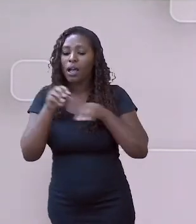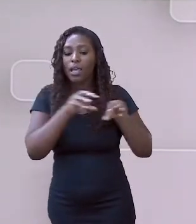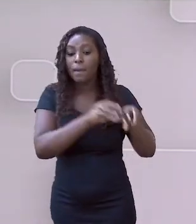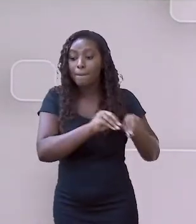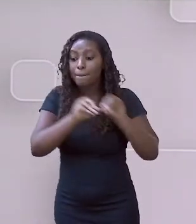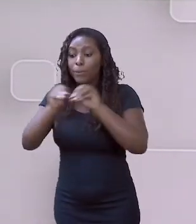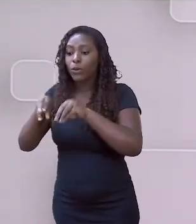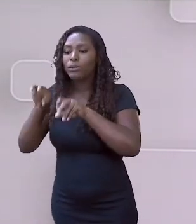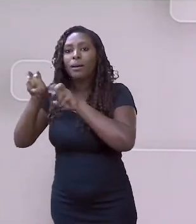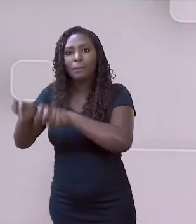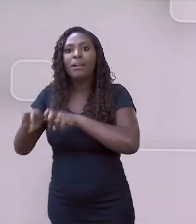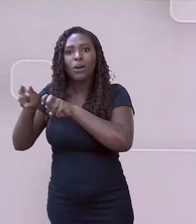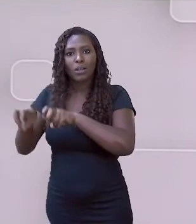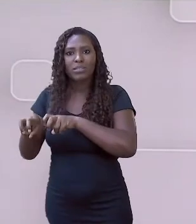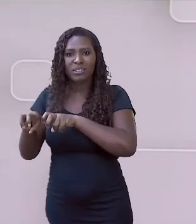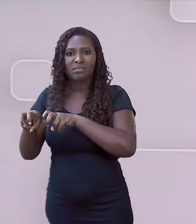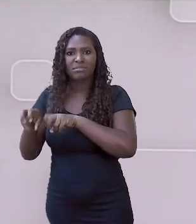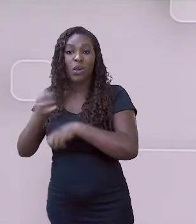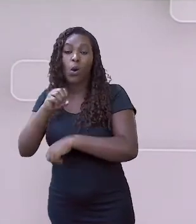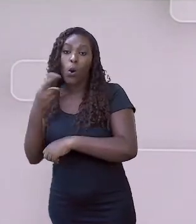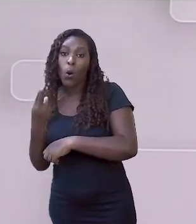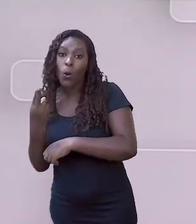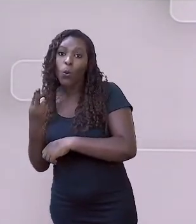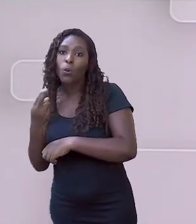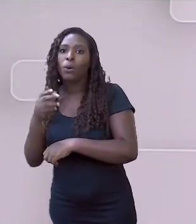migração que eu faço é outra.